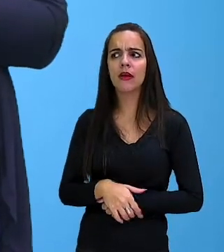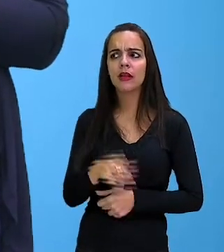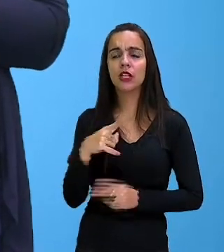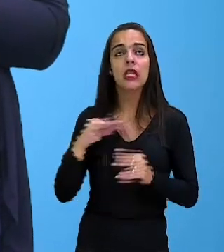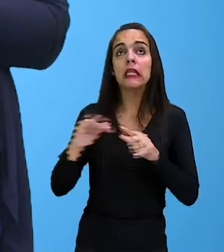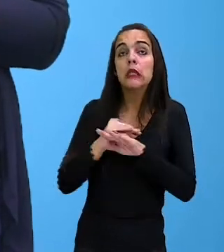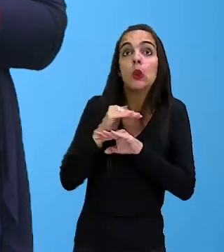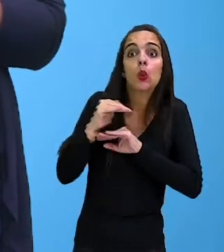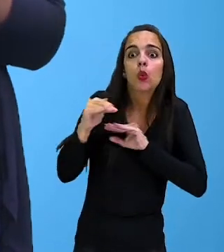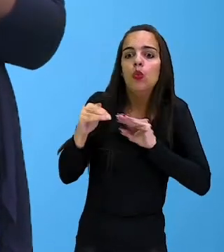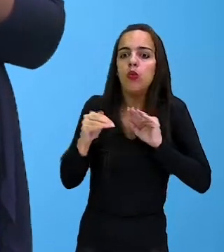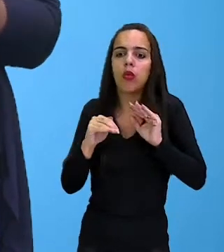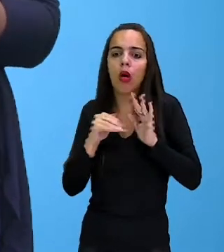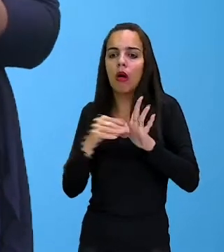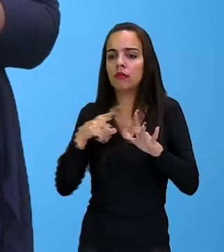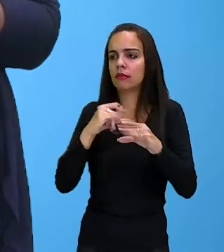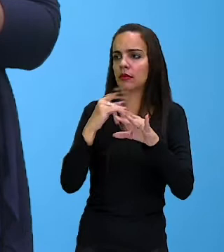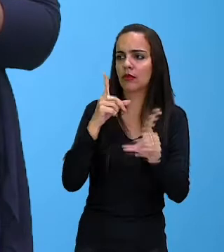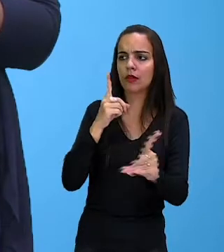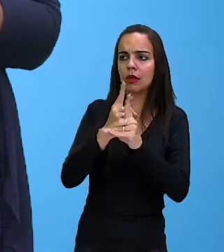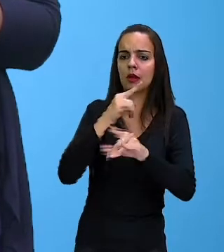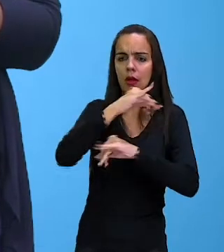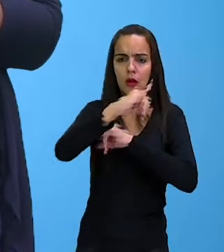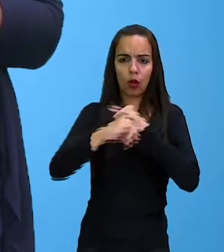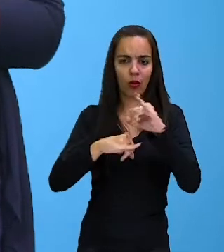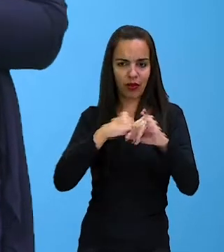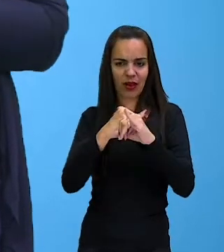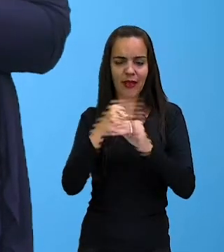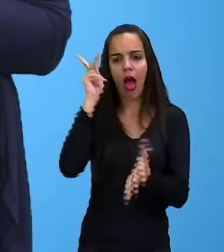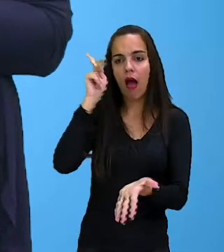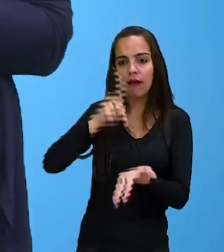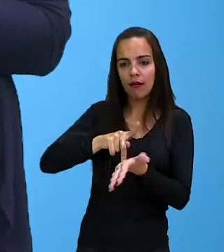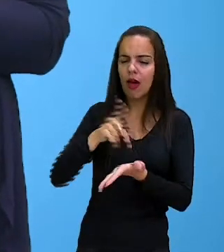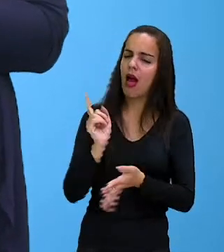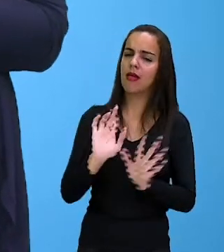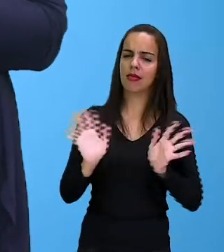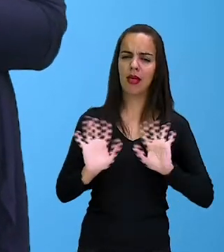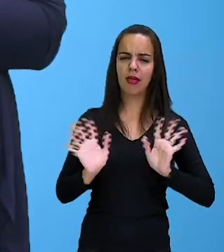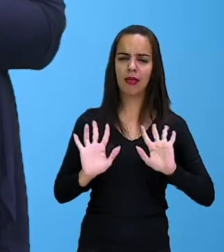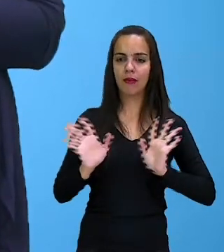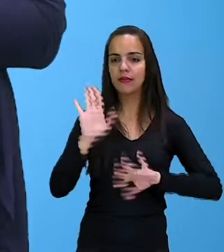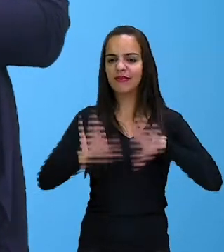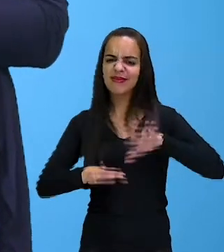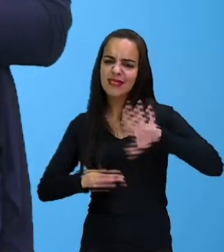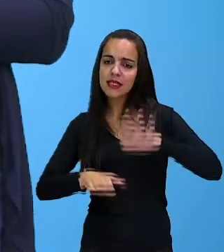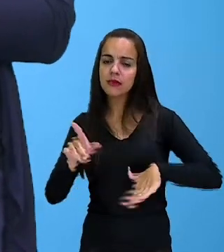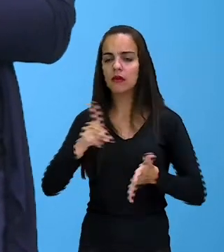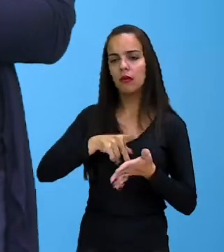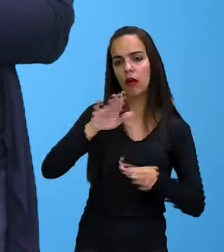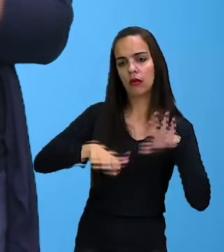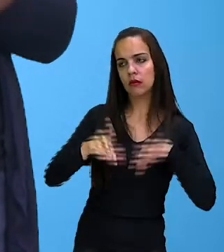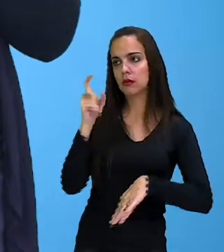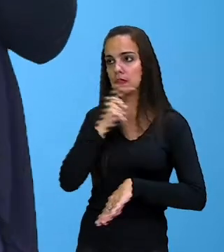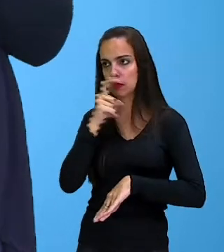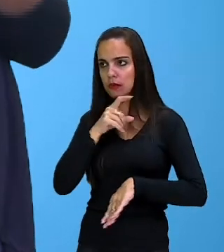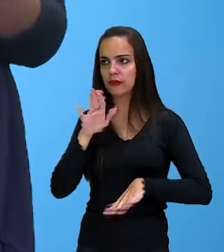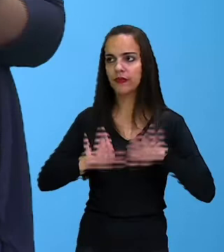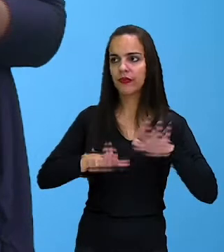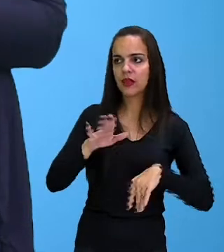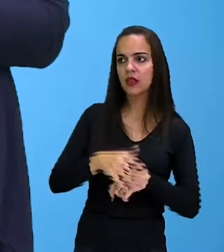internet é verdade, ok? Então, por exemplo, se cai algo assim no